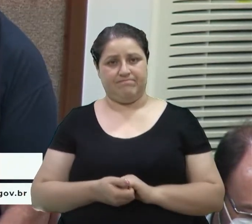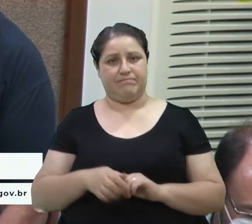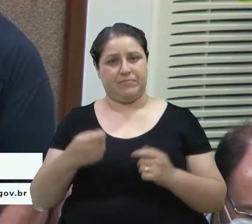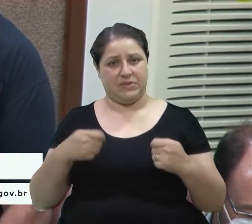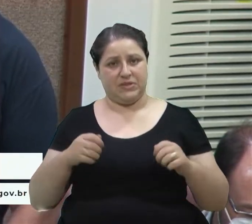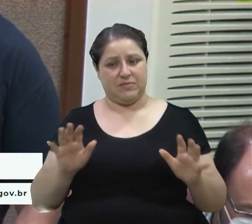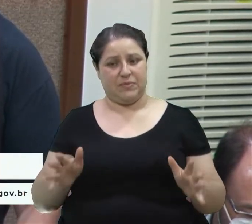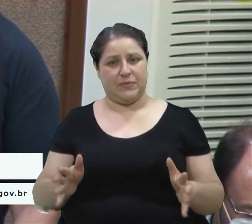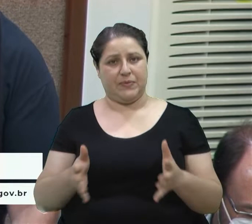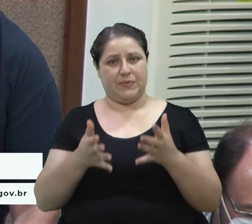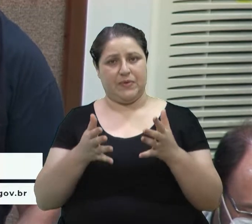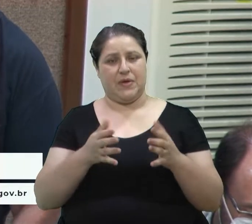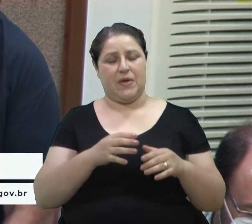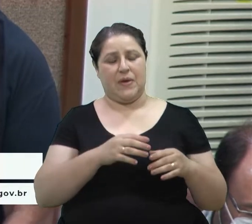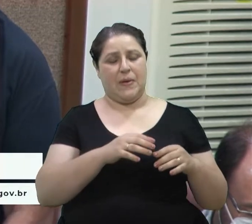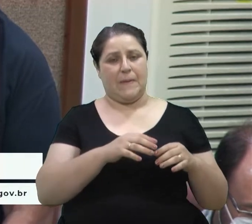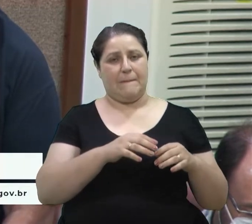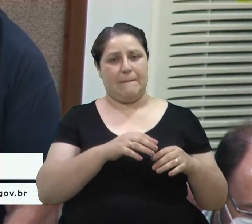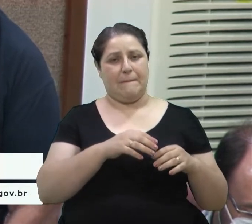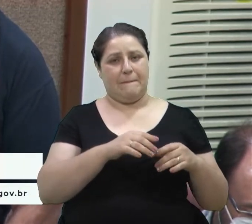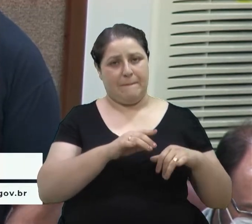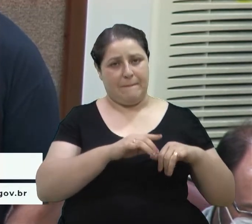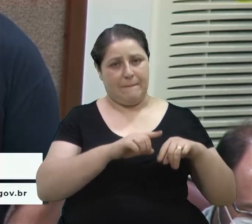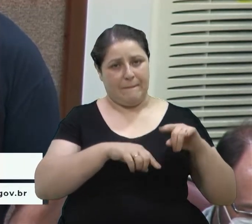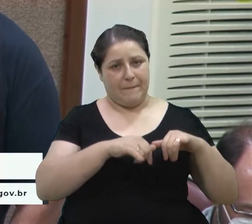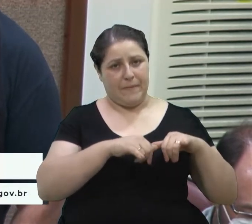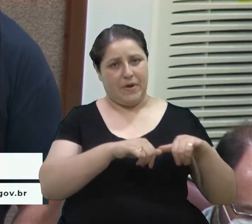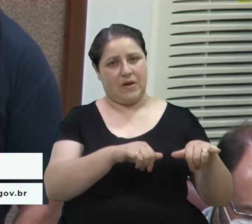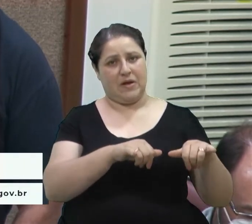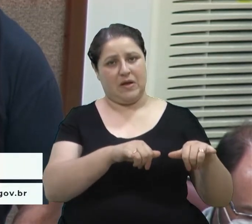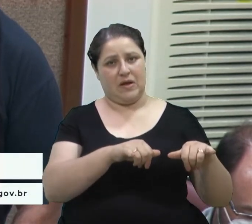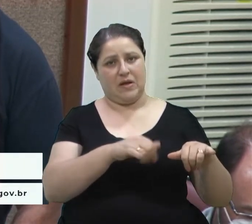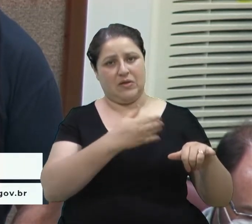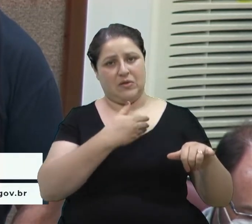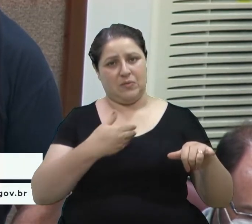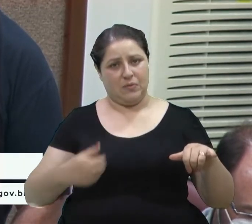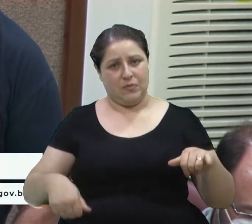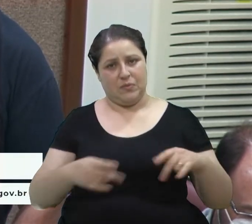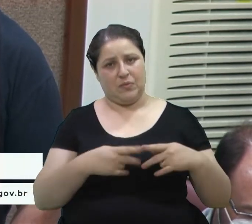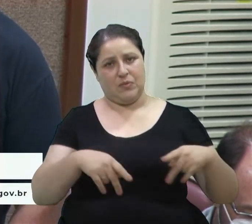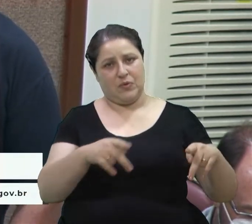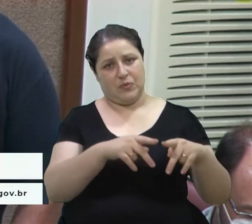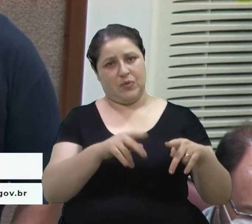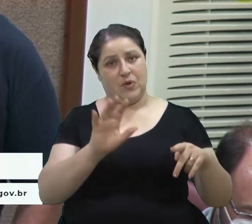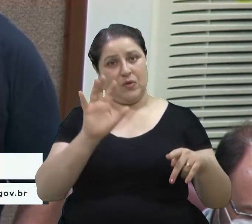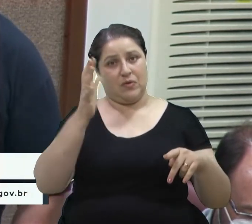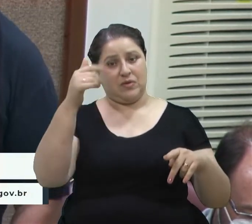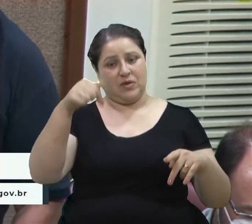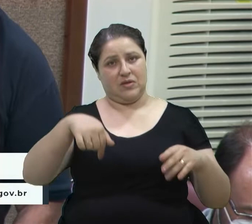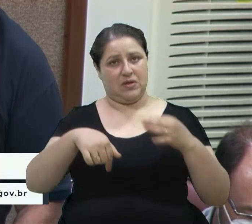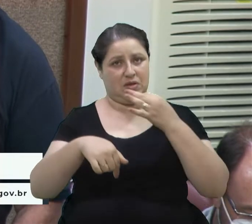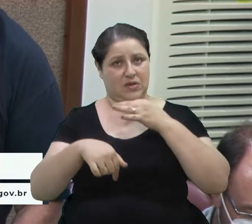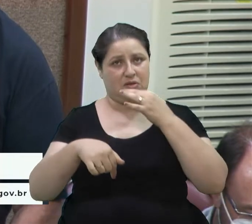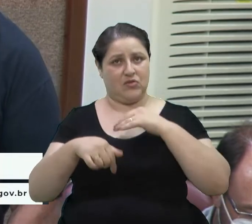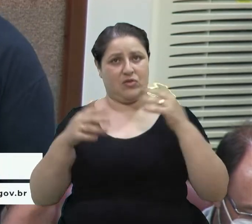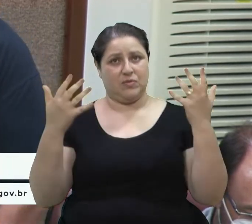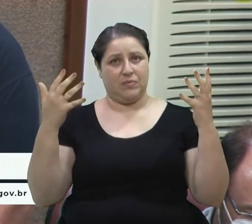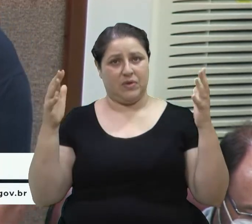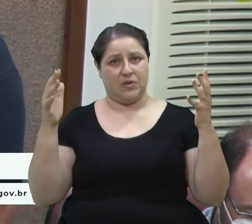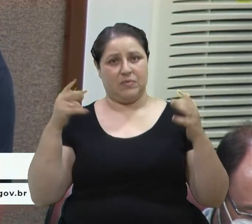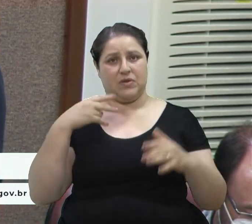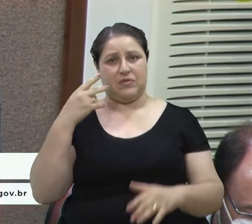mercado público venha a acontecer em Caxias. Então, parabéns, vereador Zanquini.